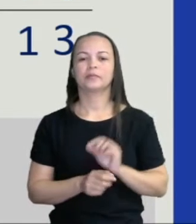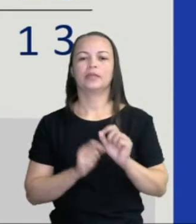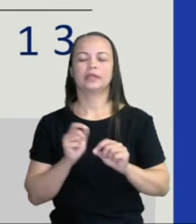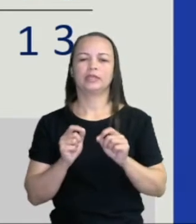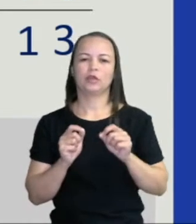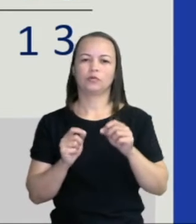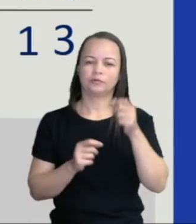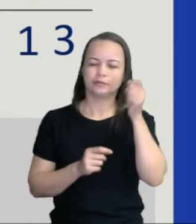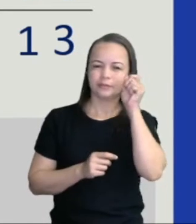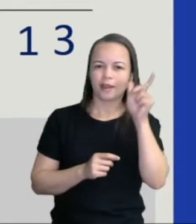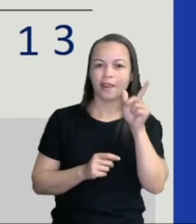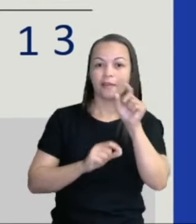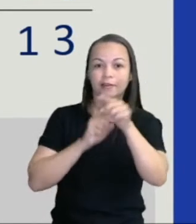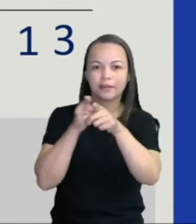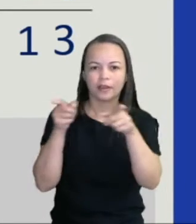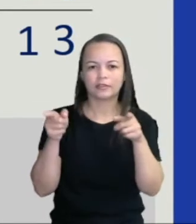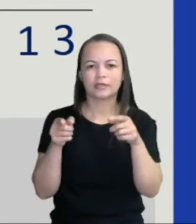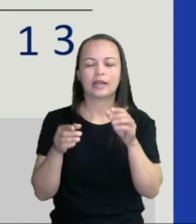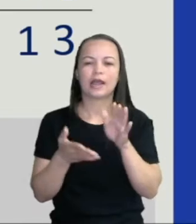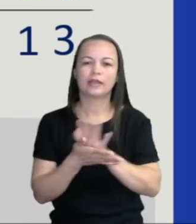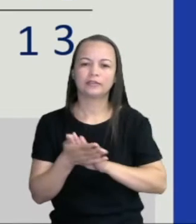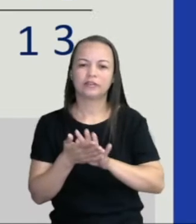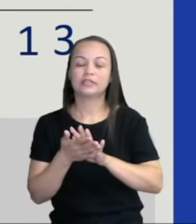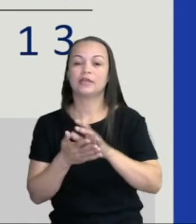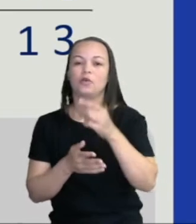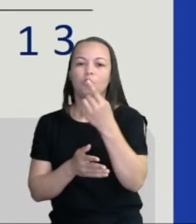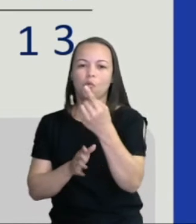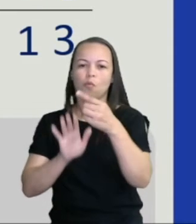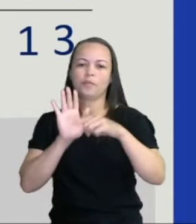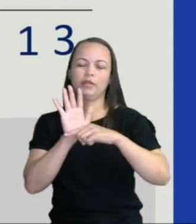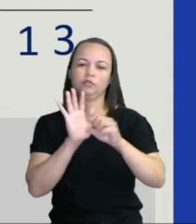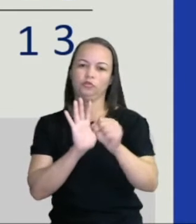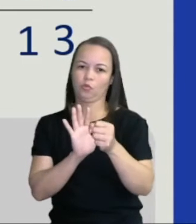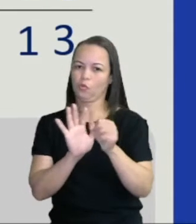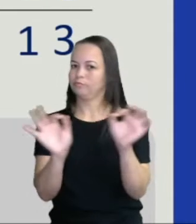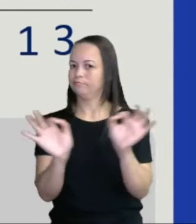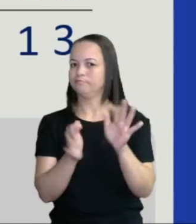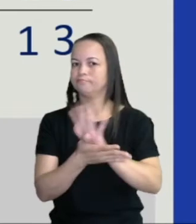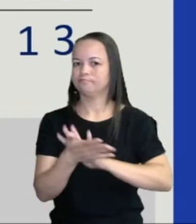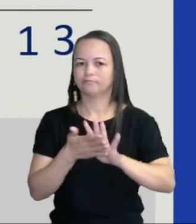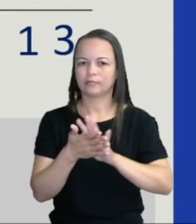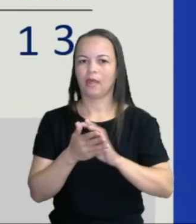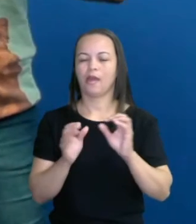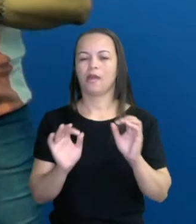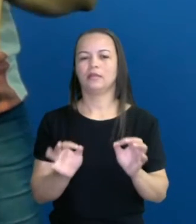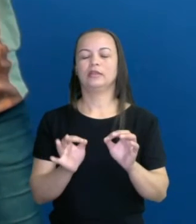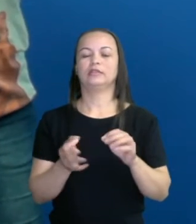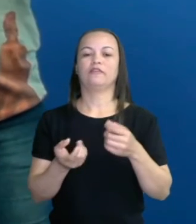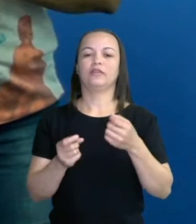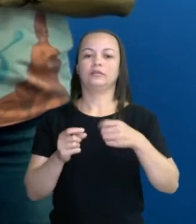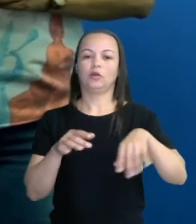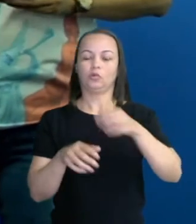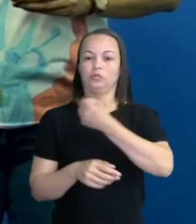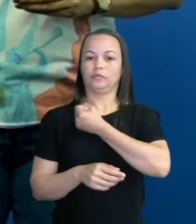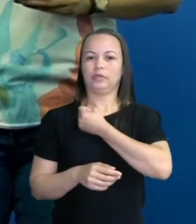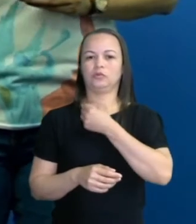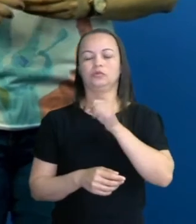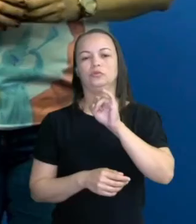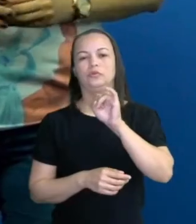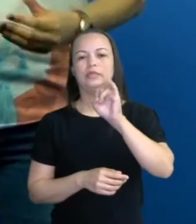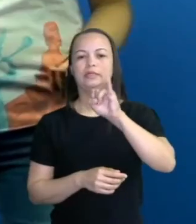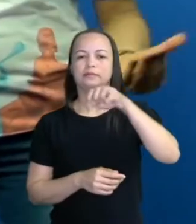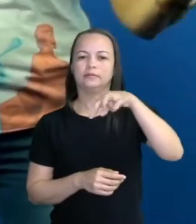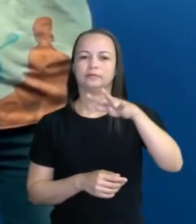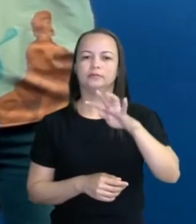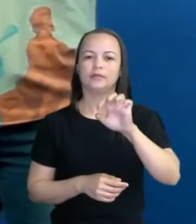Nada de fazer 1 menos 8. Que aí você está fazendo uma operação dos números inteiros. E aqui, no conjunto dos